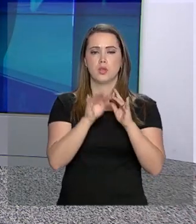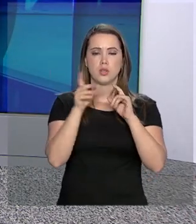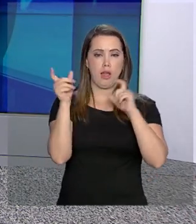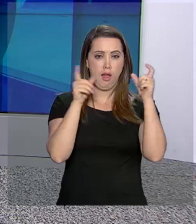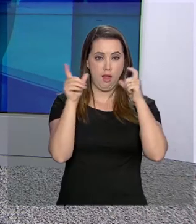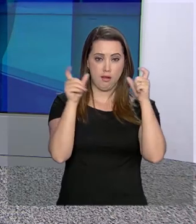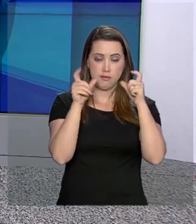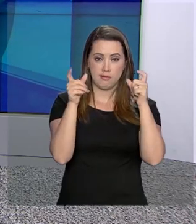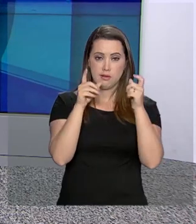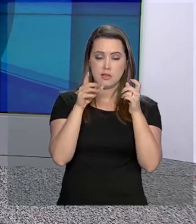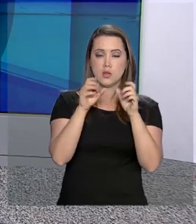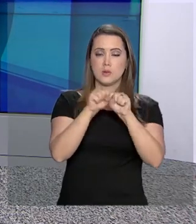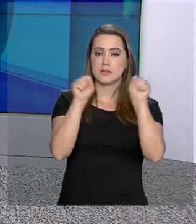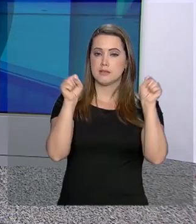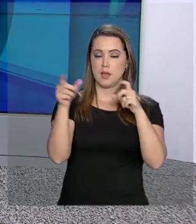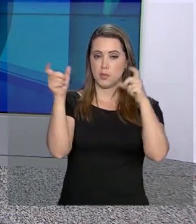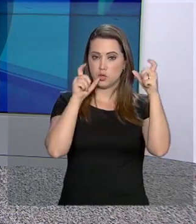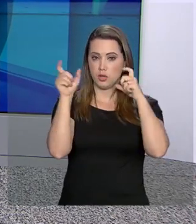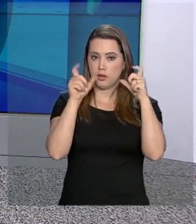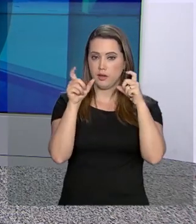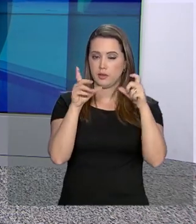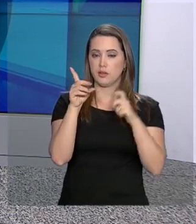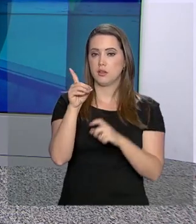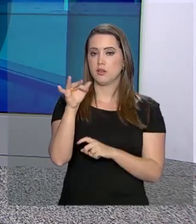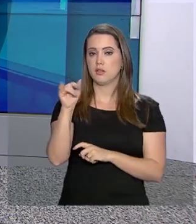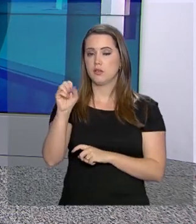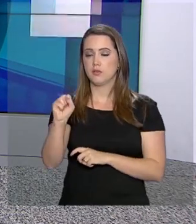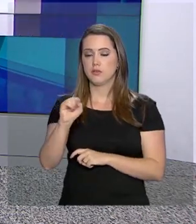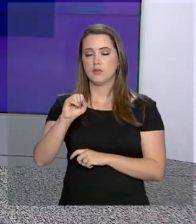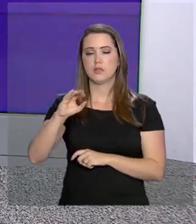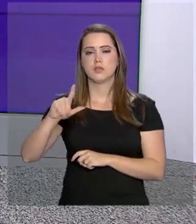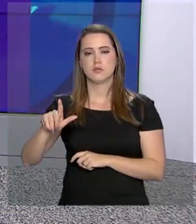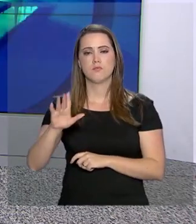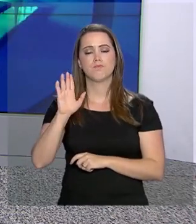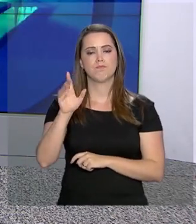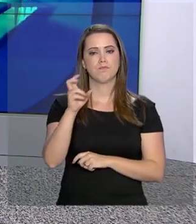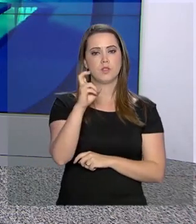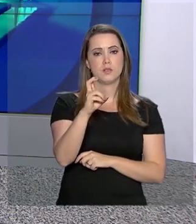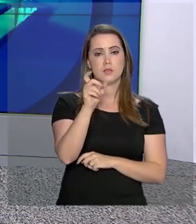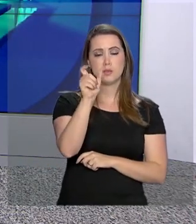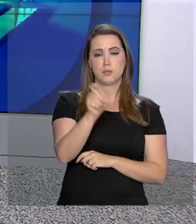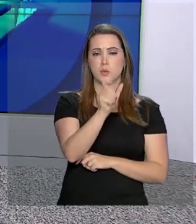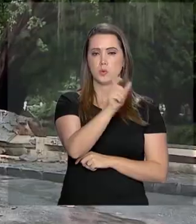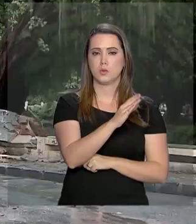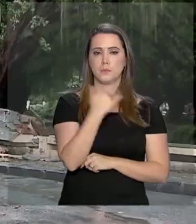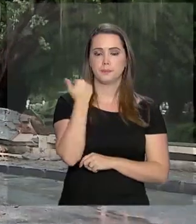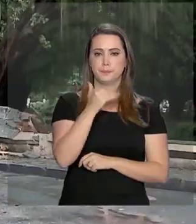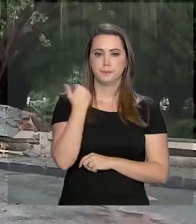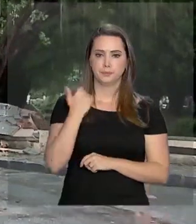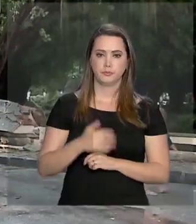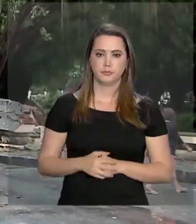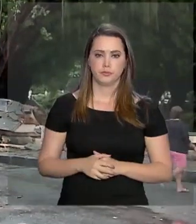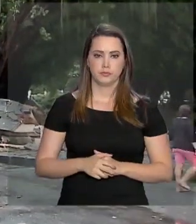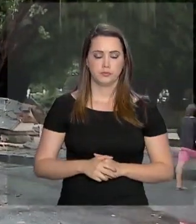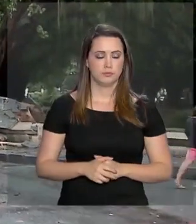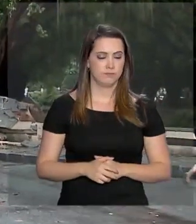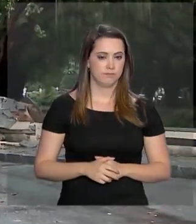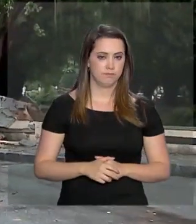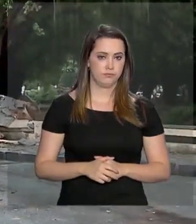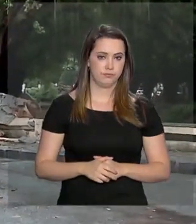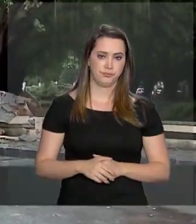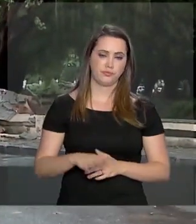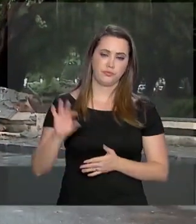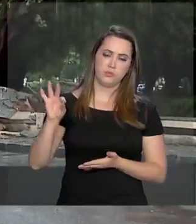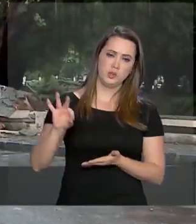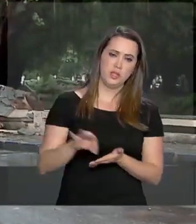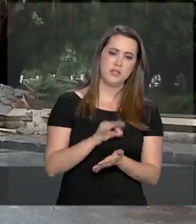alertas da Defesa Civil Nacional. As chuvas causaram a morte de cinco pessoas. A Secretaria